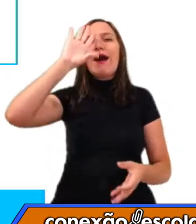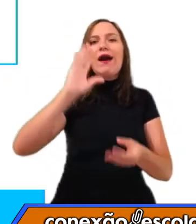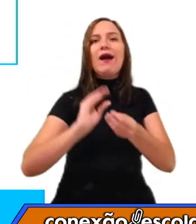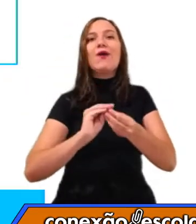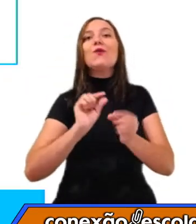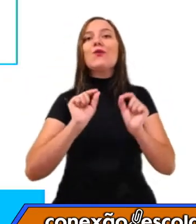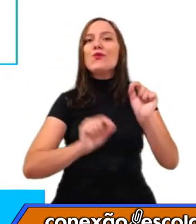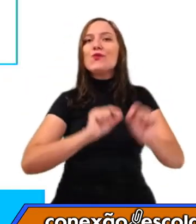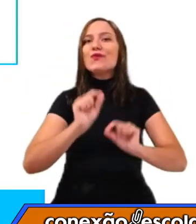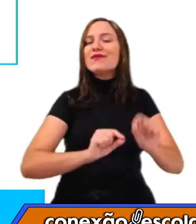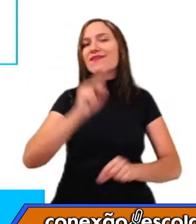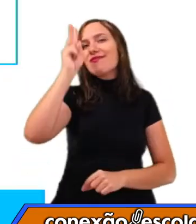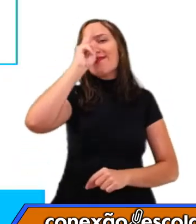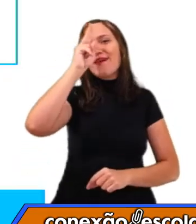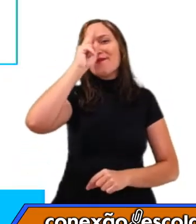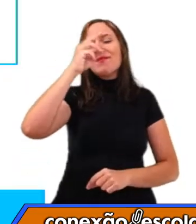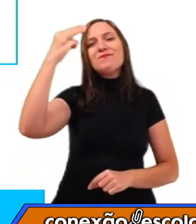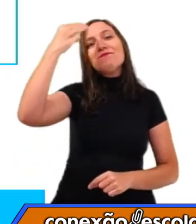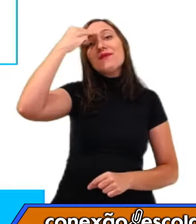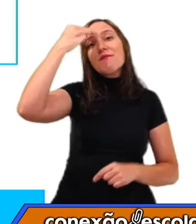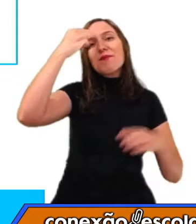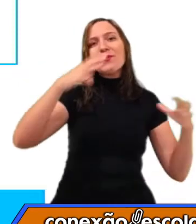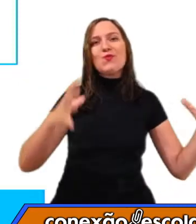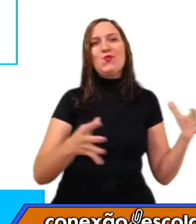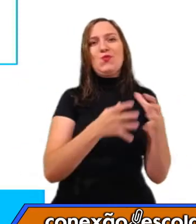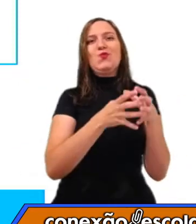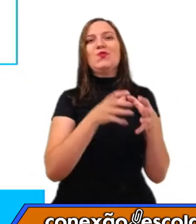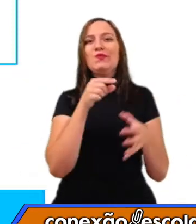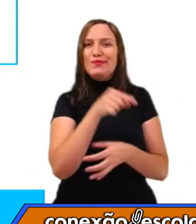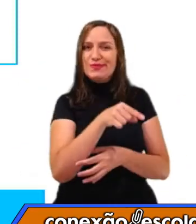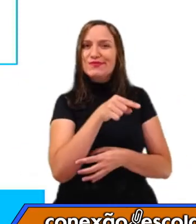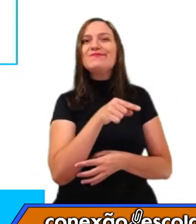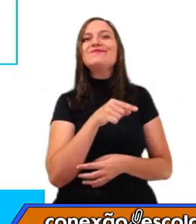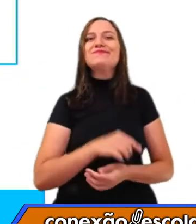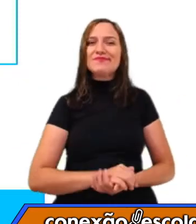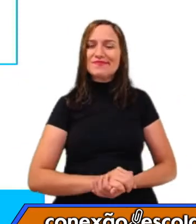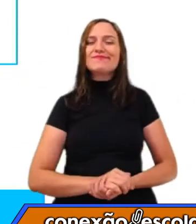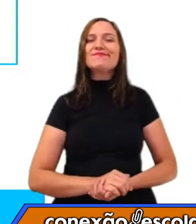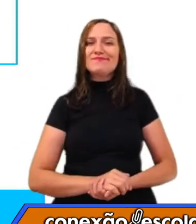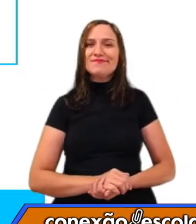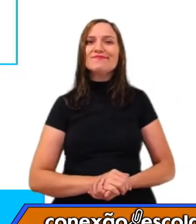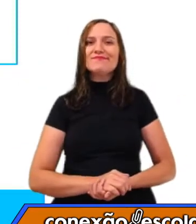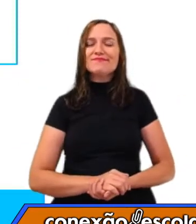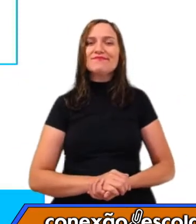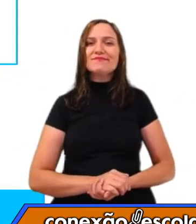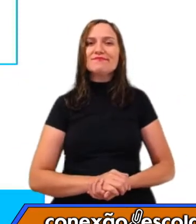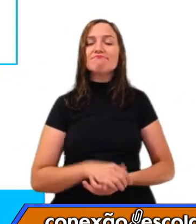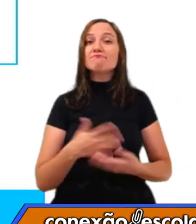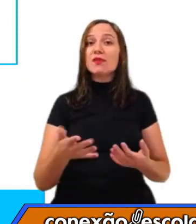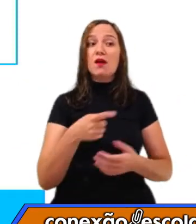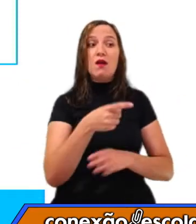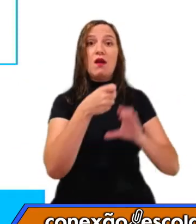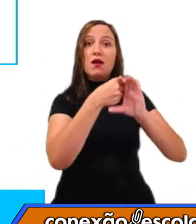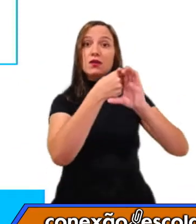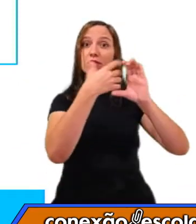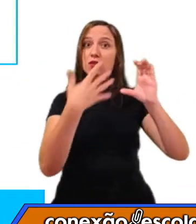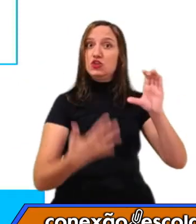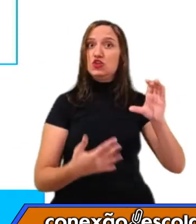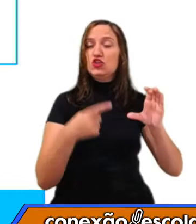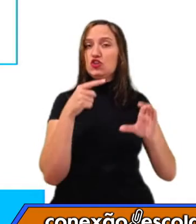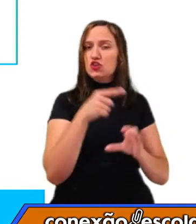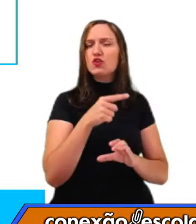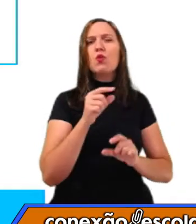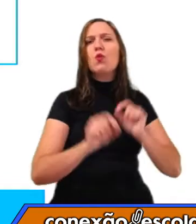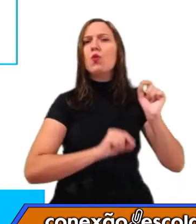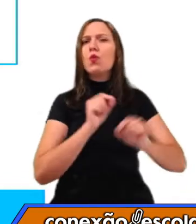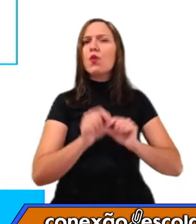uma memória coletiva, né? E esse aspecto que eu estava falando para vocês,